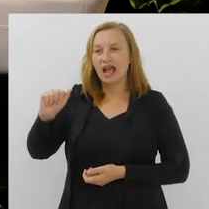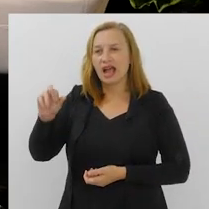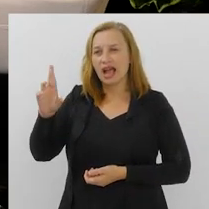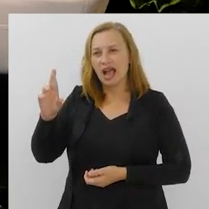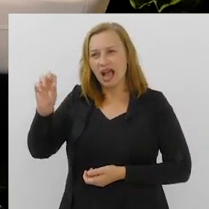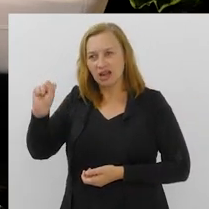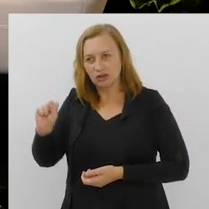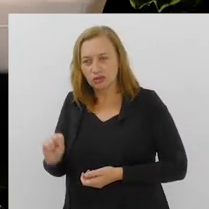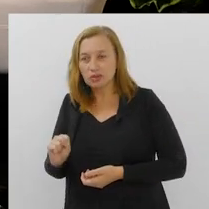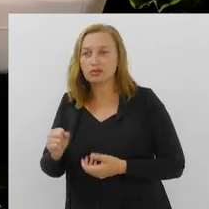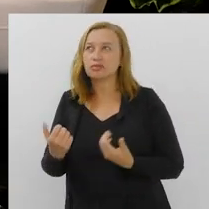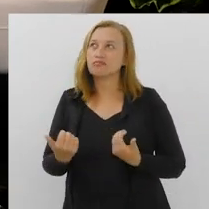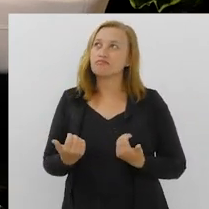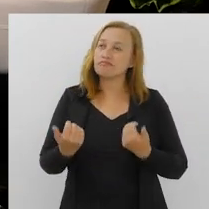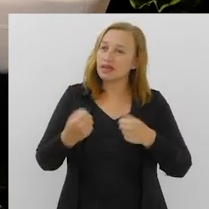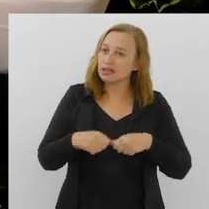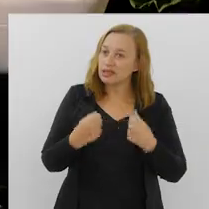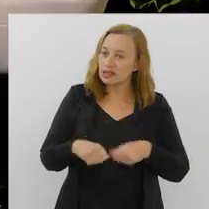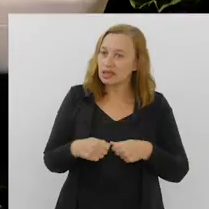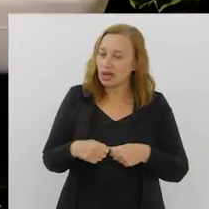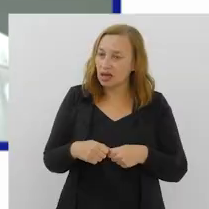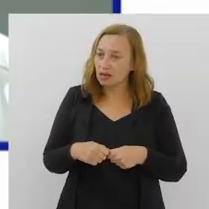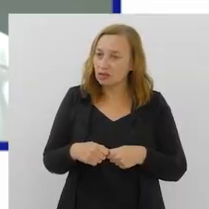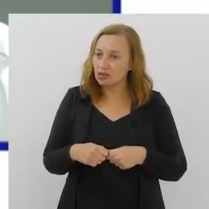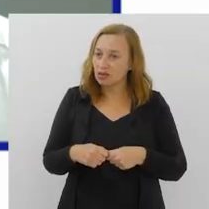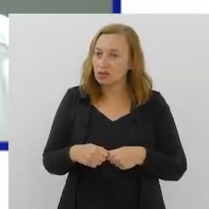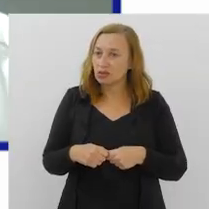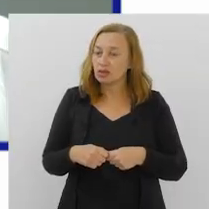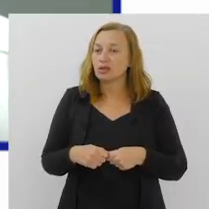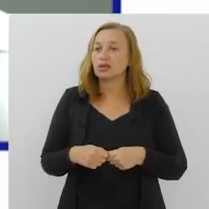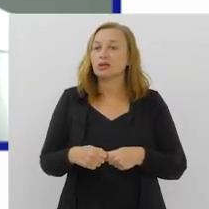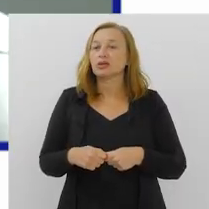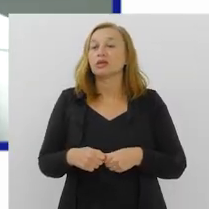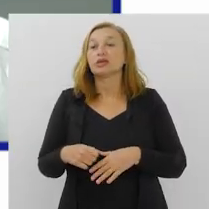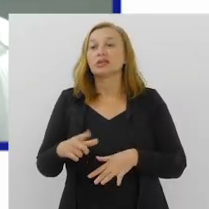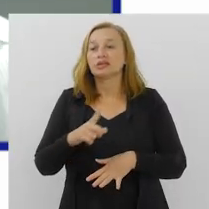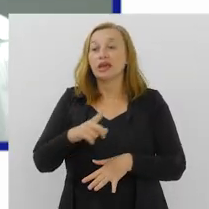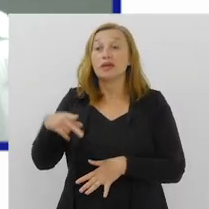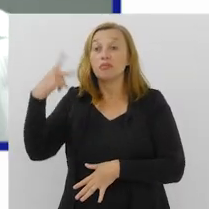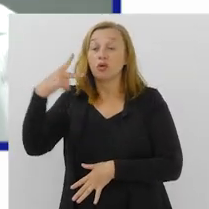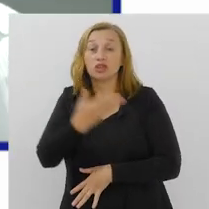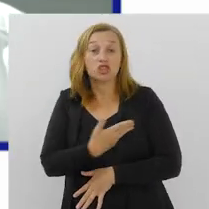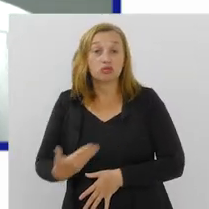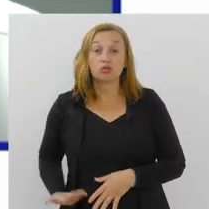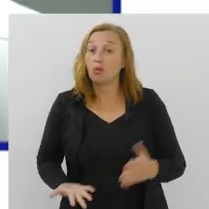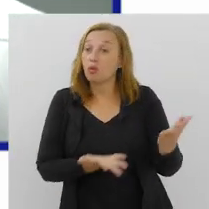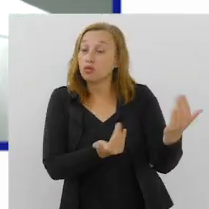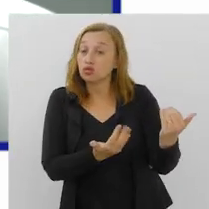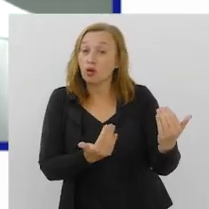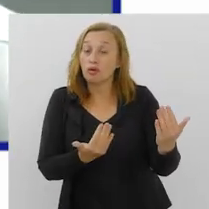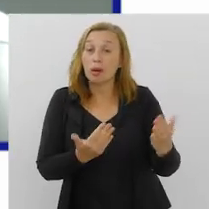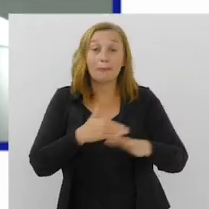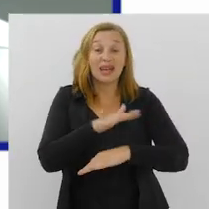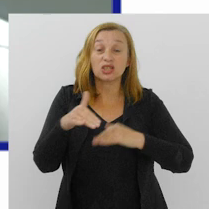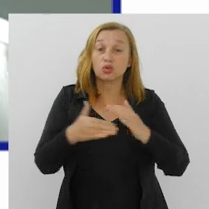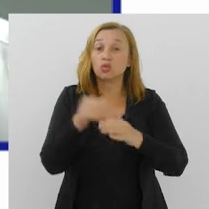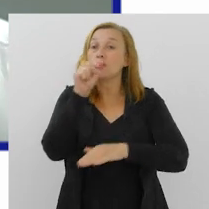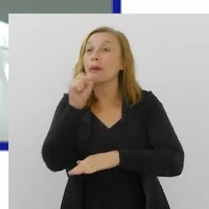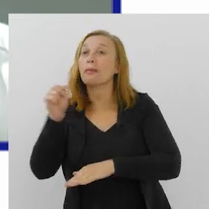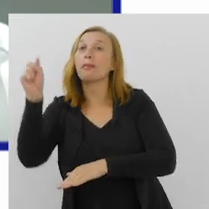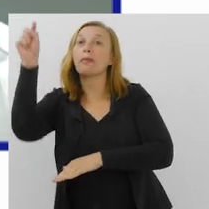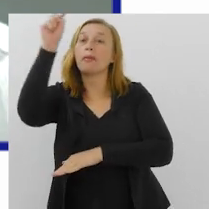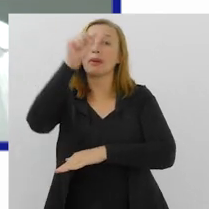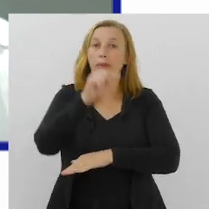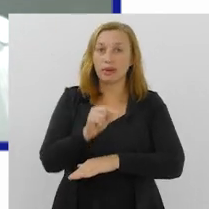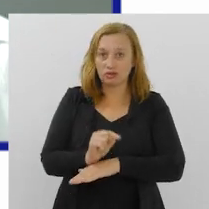Carlos, nós temos que levar as políticas públicas para a juventude para todo o Estado do Rio de